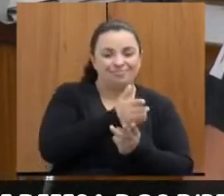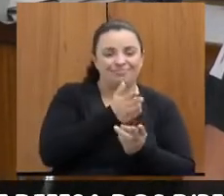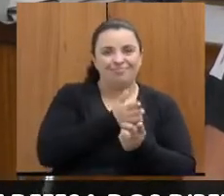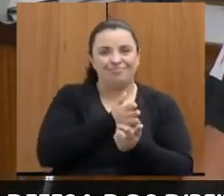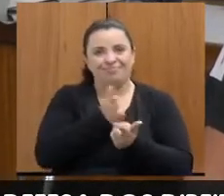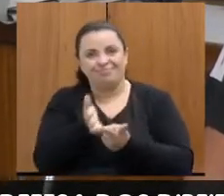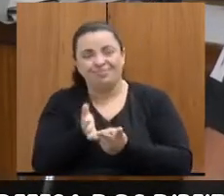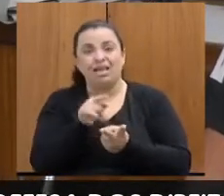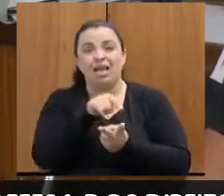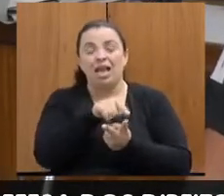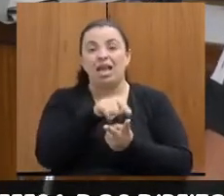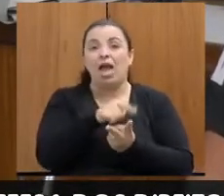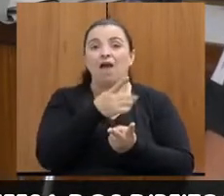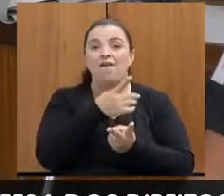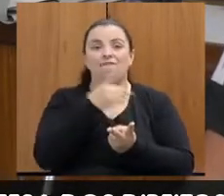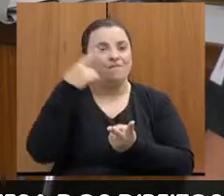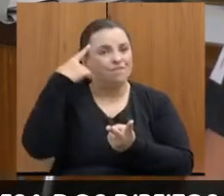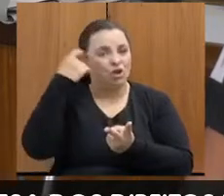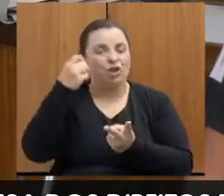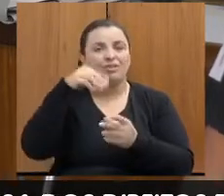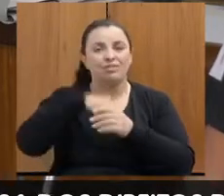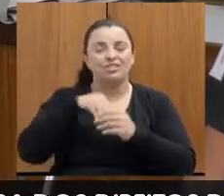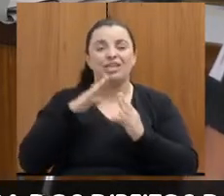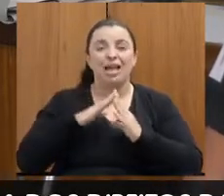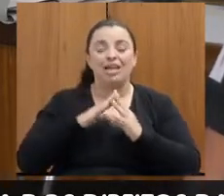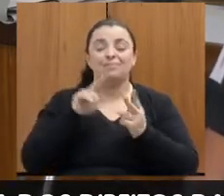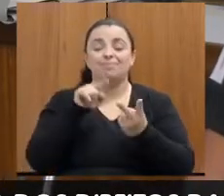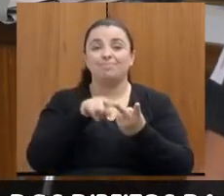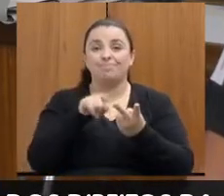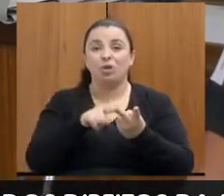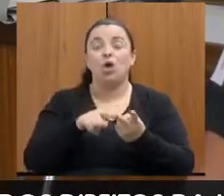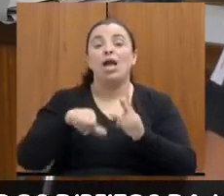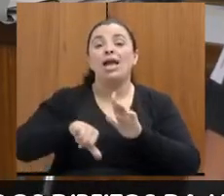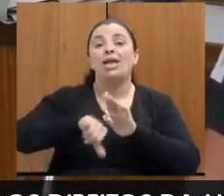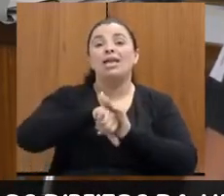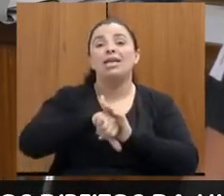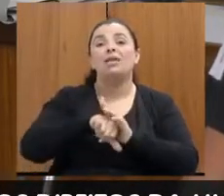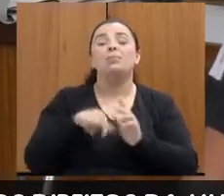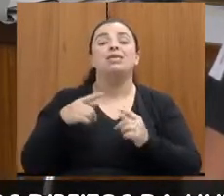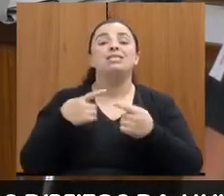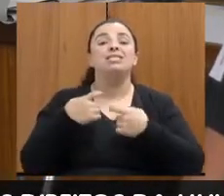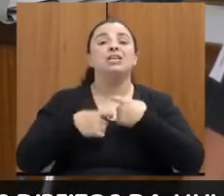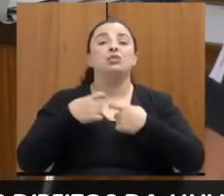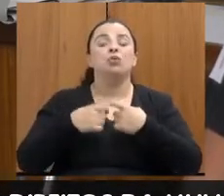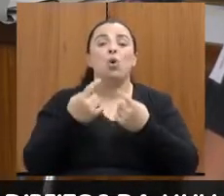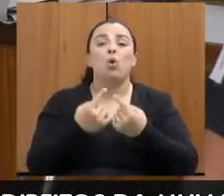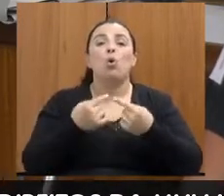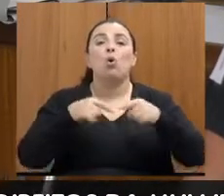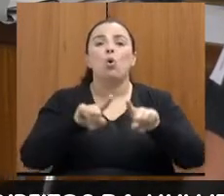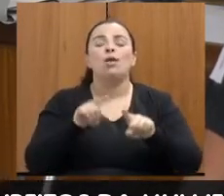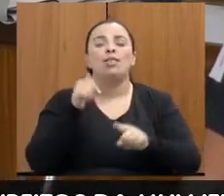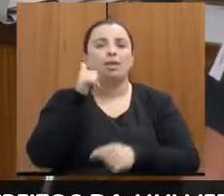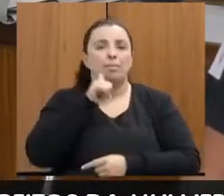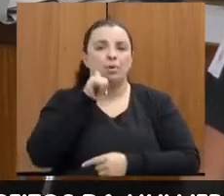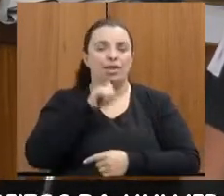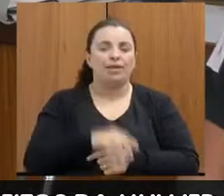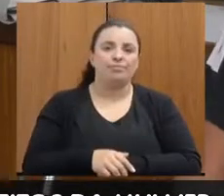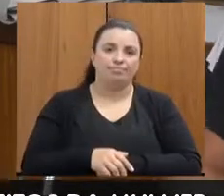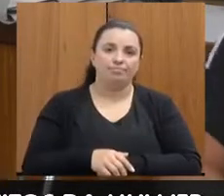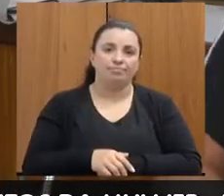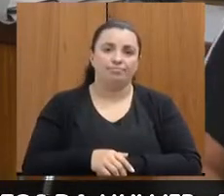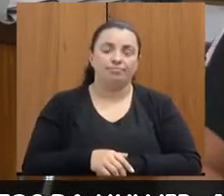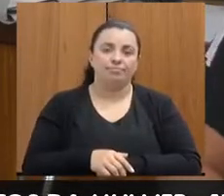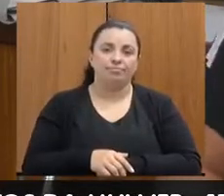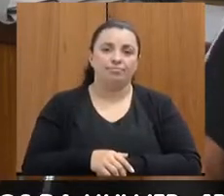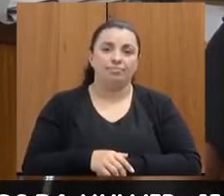e também crimes sexuais contra a mulher. Então, a gente, todo crime sexual, independente da faixa etária, nós também vamos atender. Eu acredito que